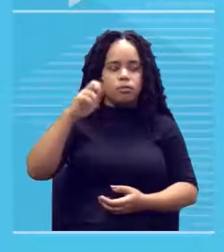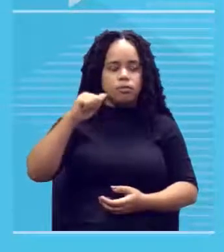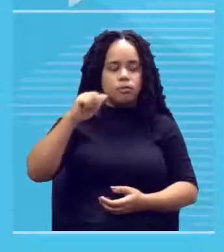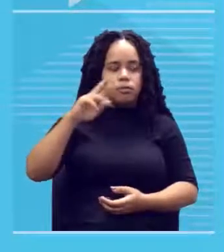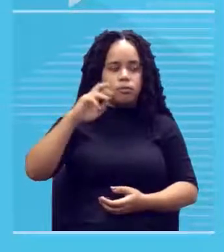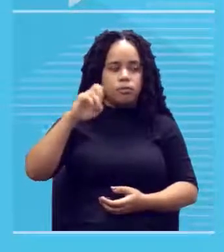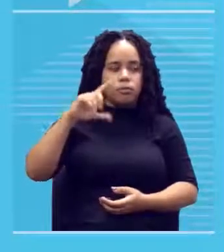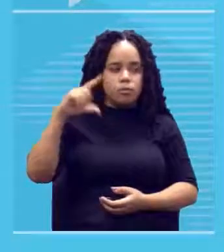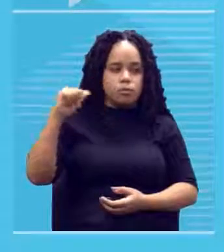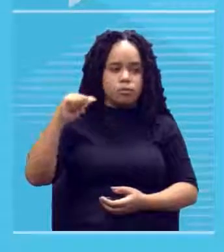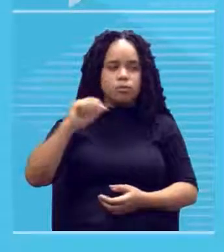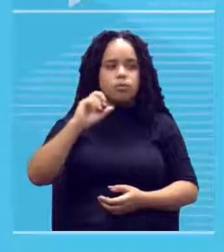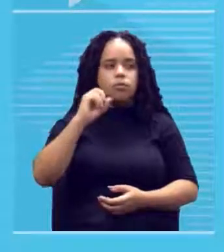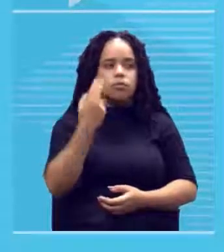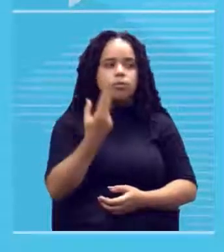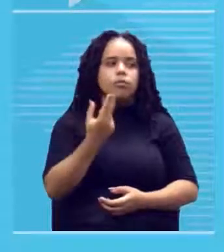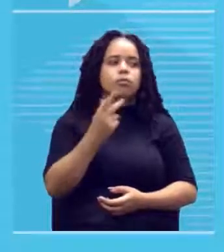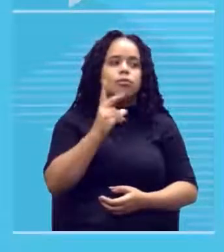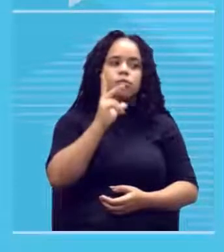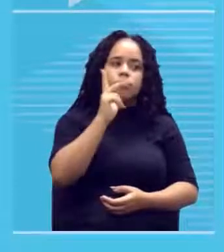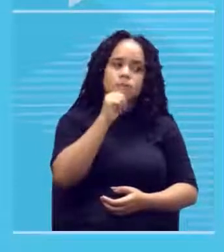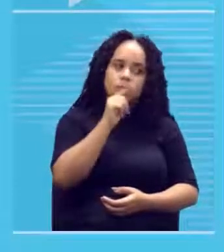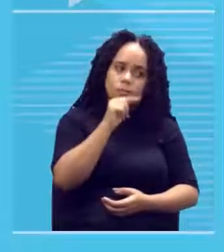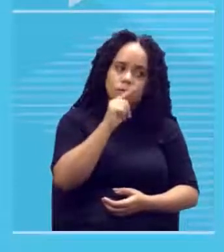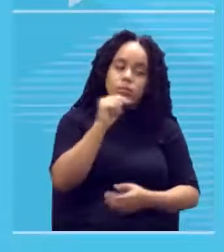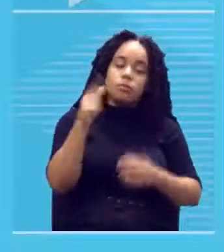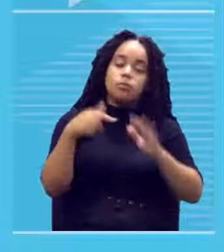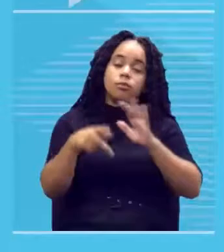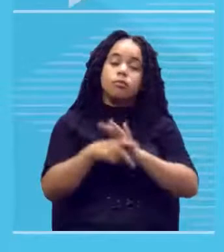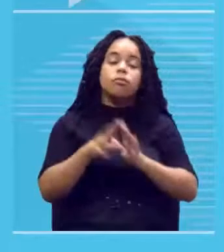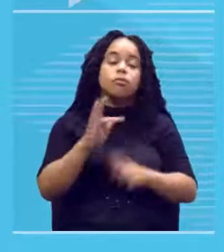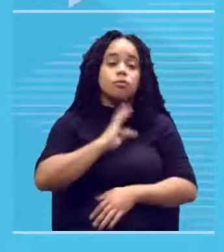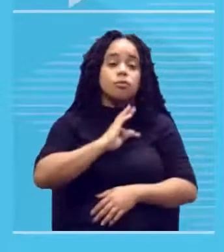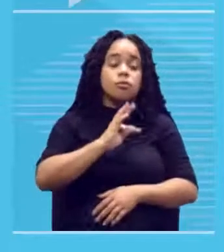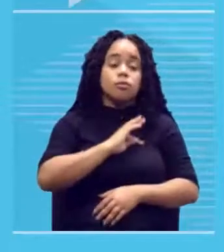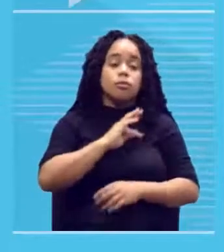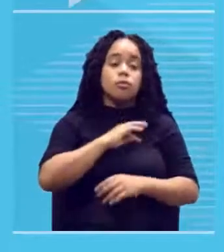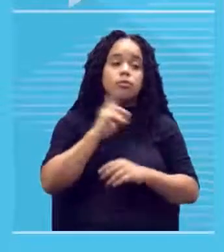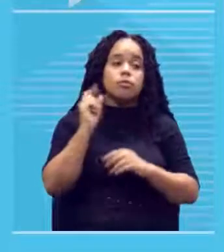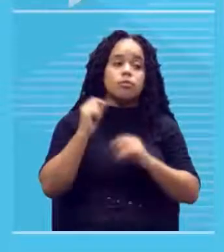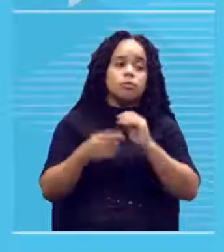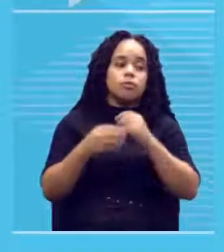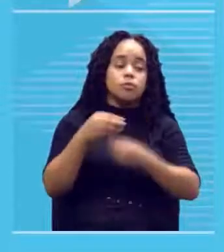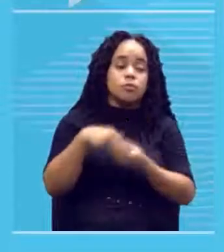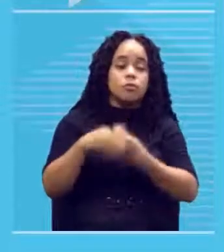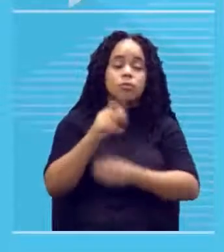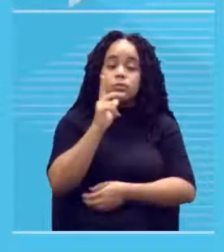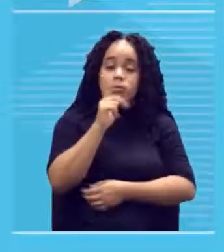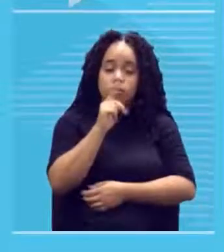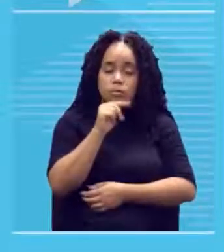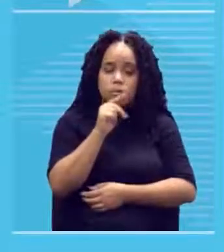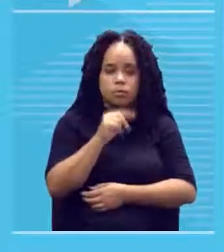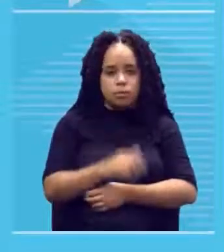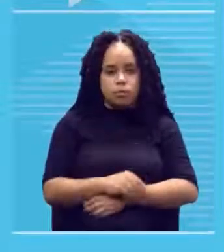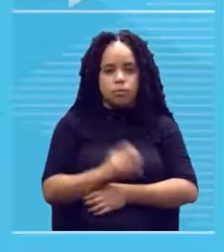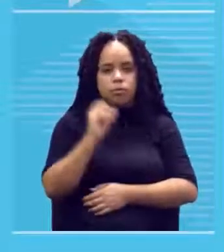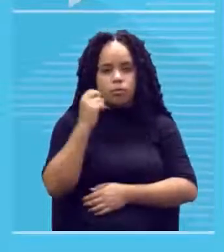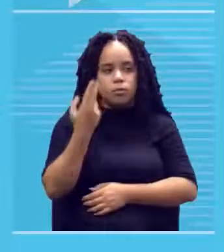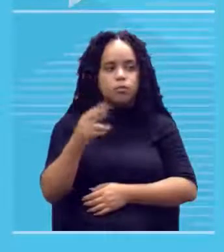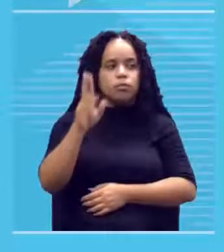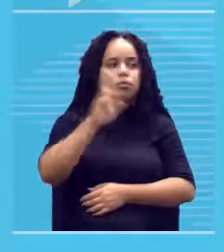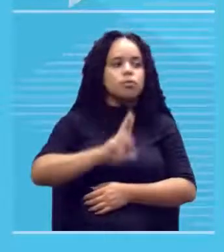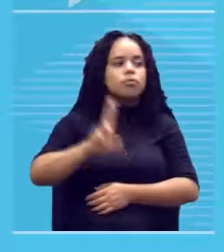aquarela ou aguarela é uma técnica de pintura em que os pigmentos são geralmente dissolvidos em água ou são